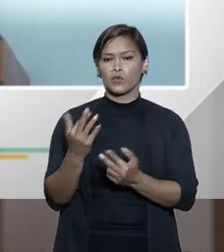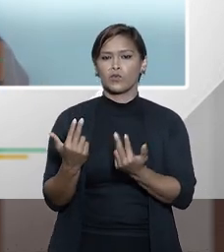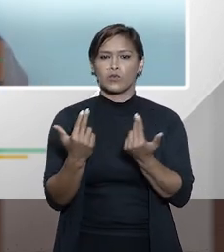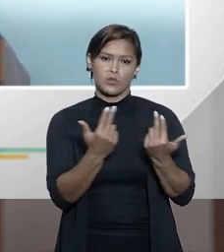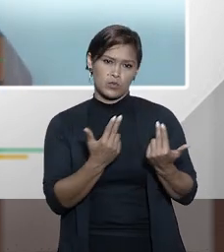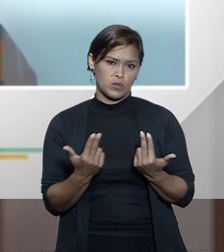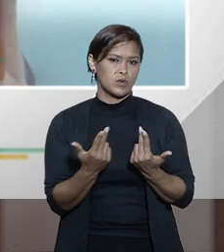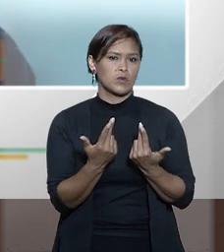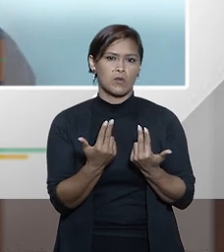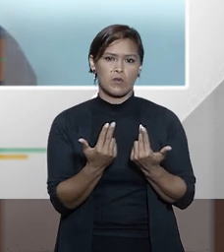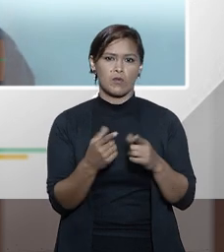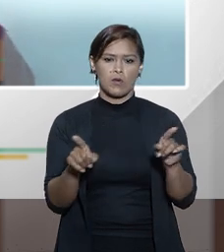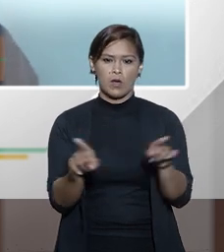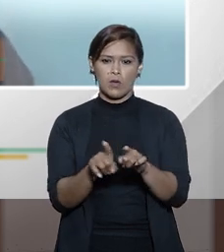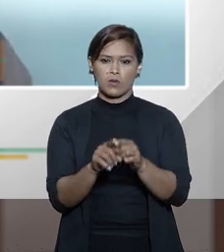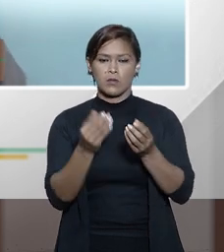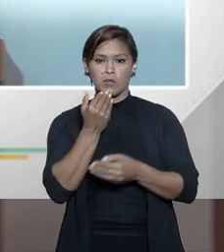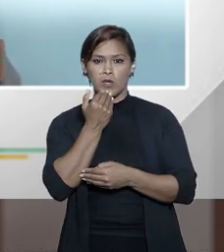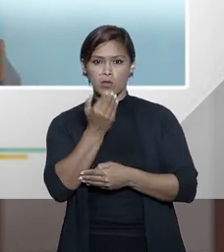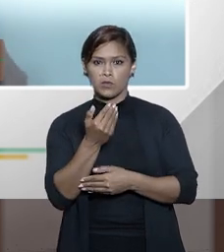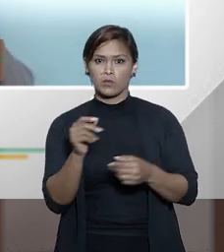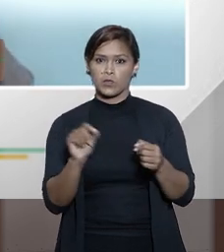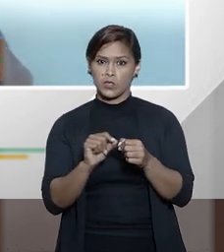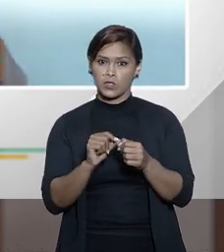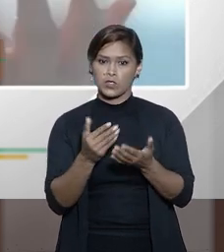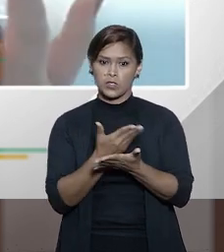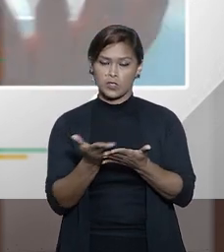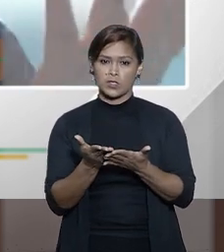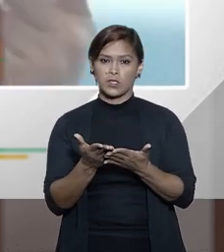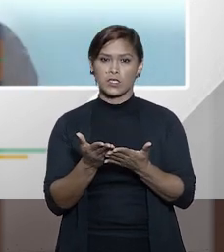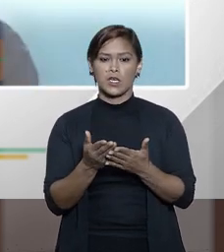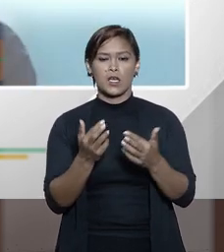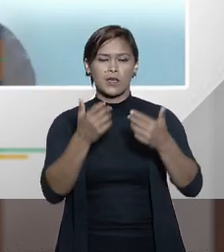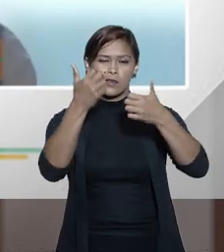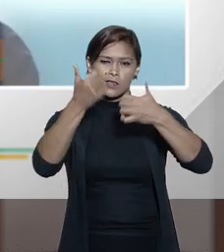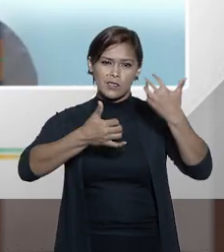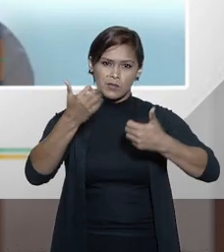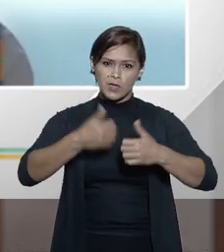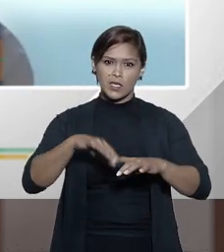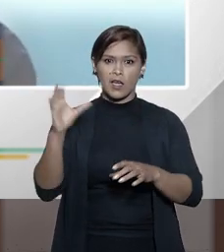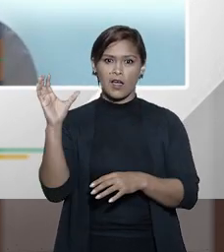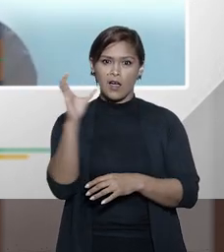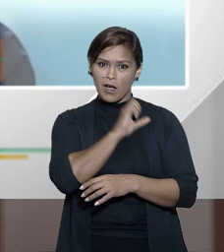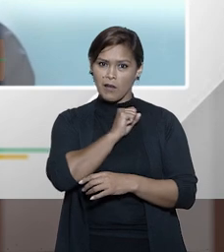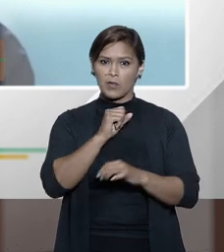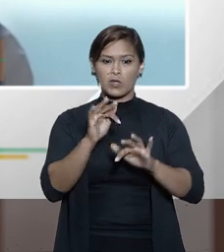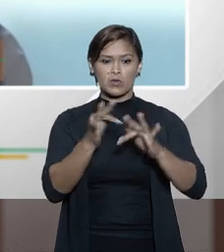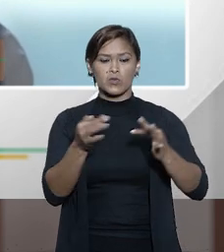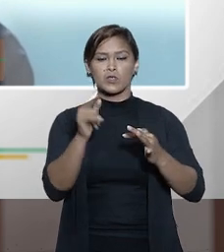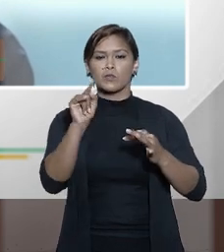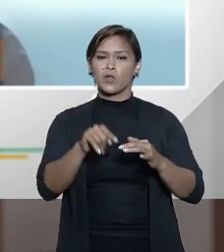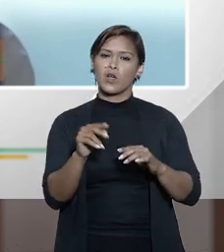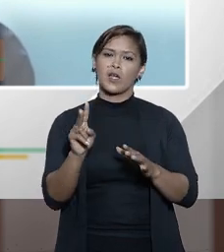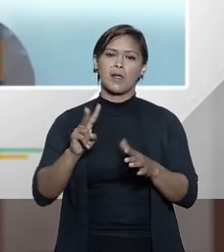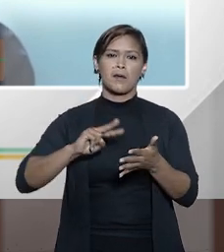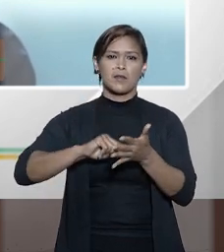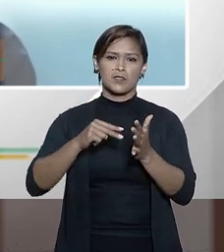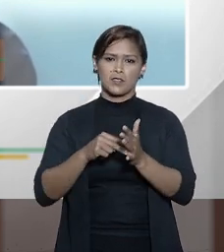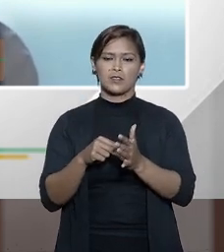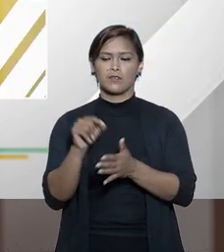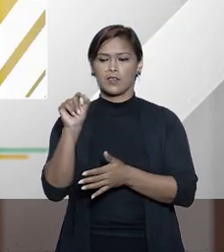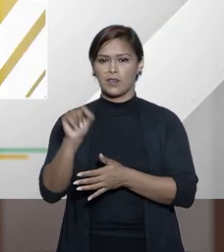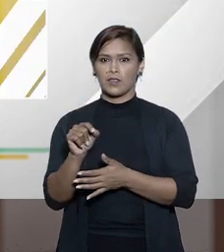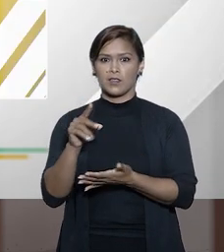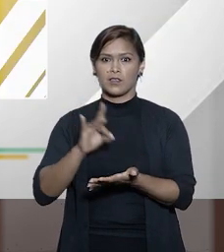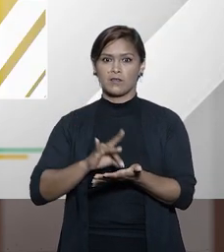farei exatamente o que eu estou te pedindo em grosso modo ou em termos muito simplórios seria isso